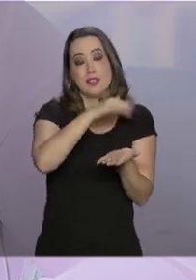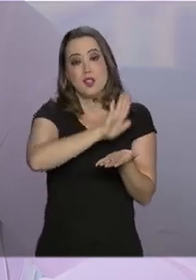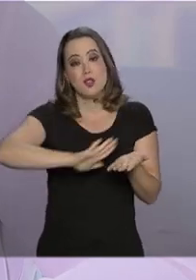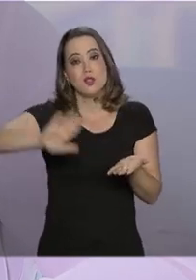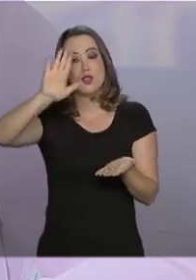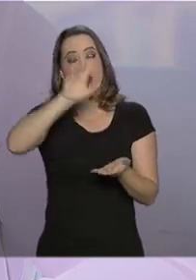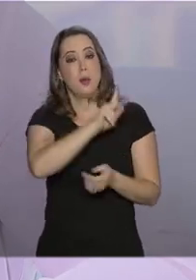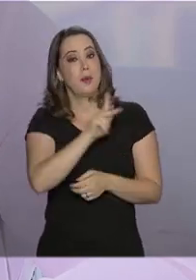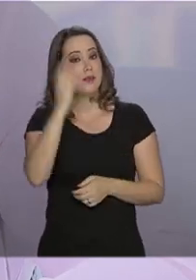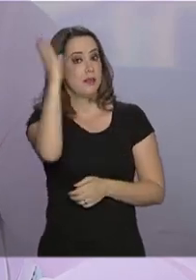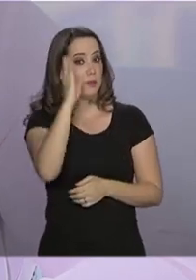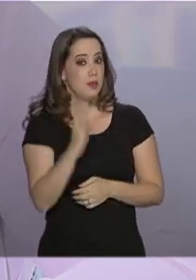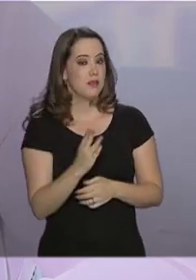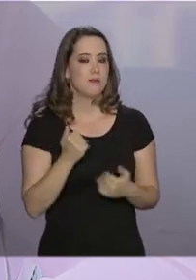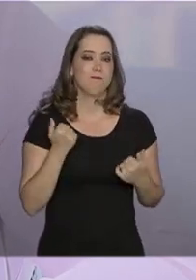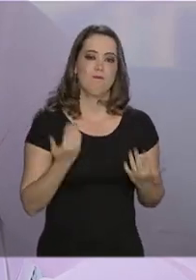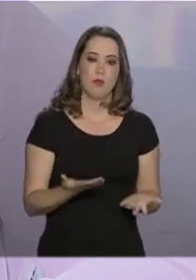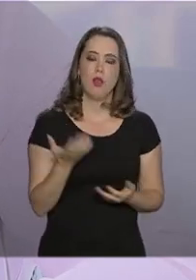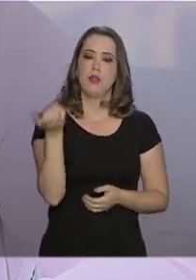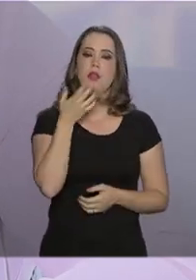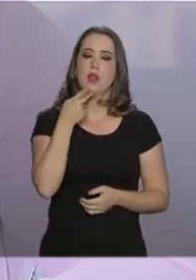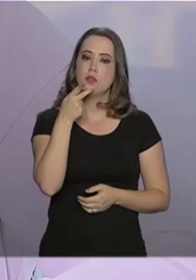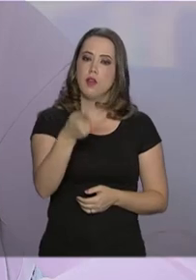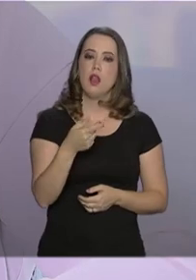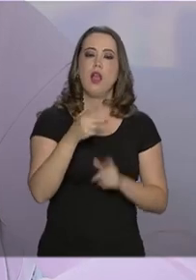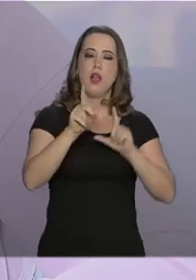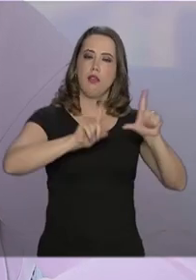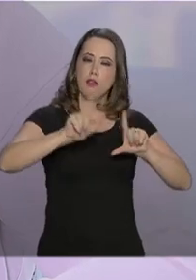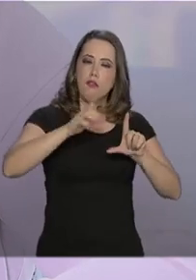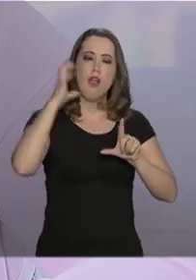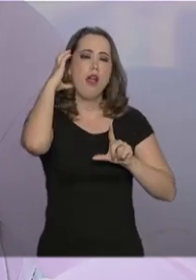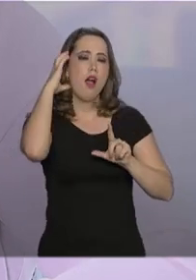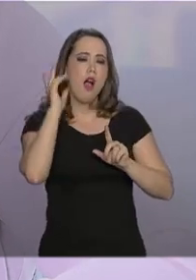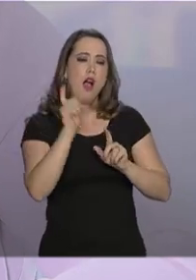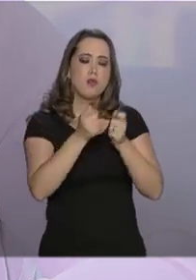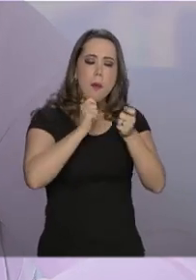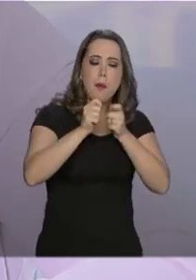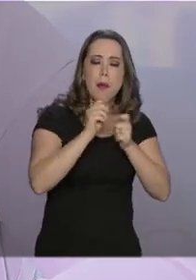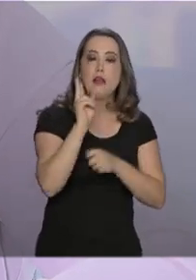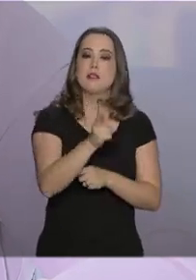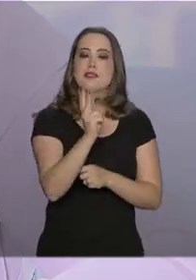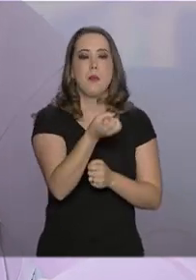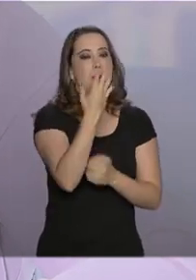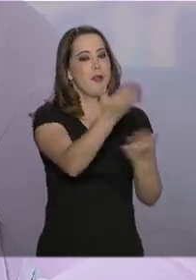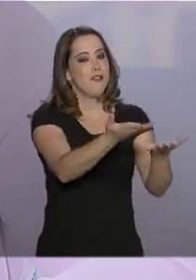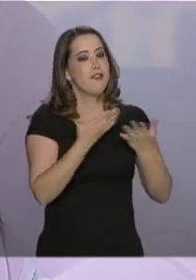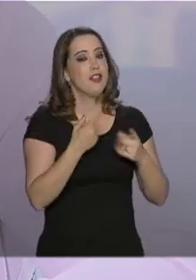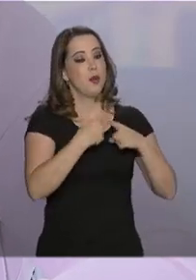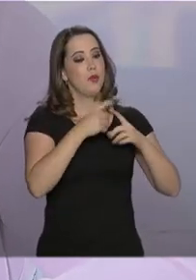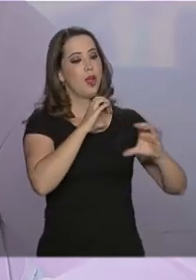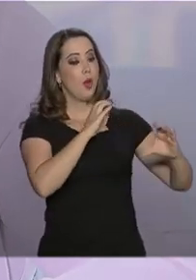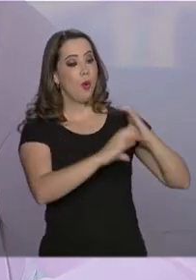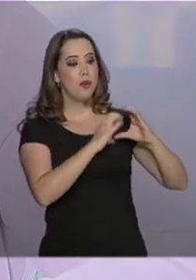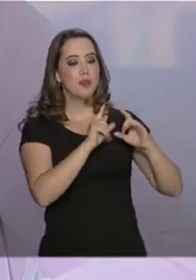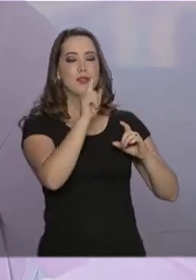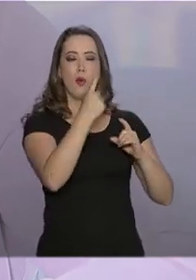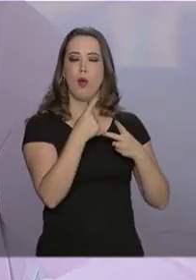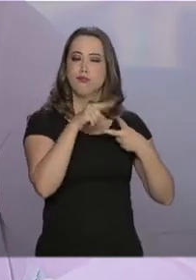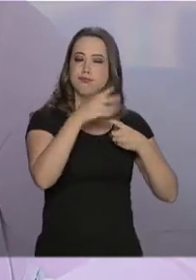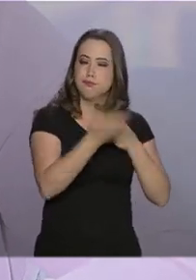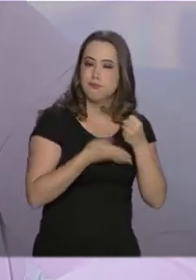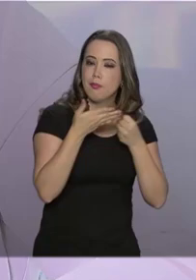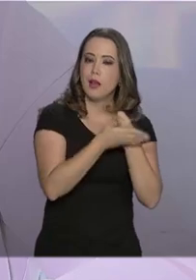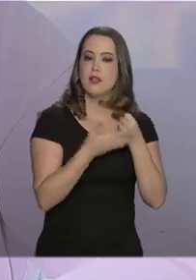da Presidência da República e quero dizer que a imprensa será sempre bem-vinda, até porque comunicação é um dos pilares da nossa